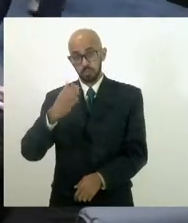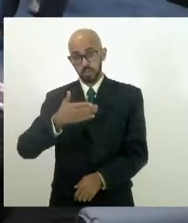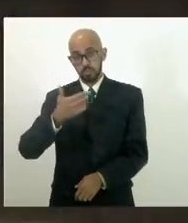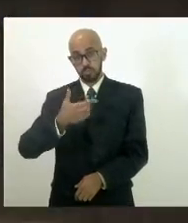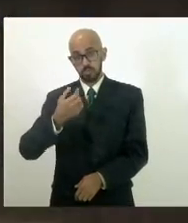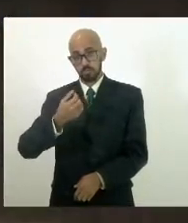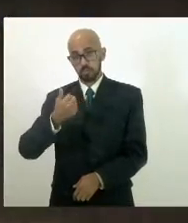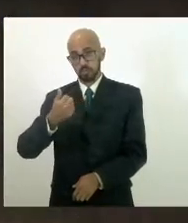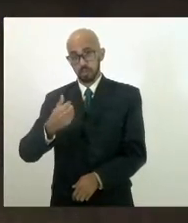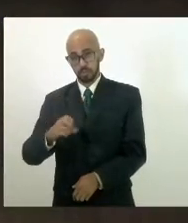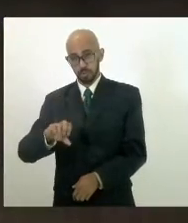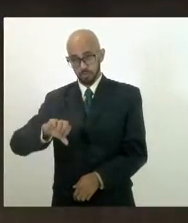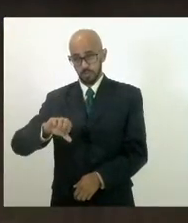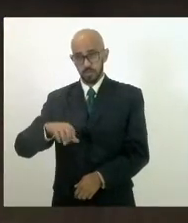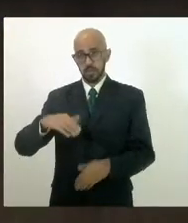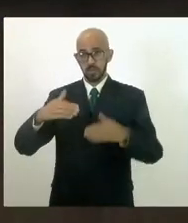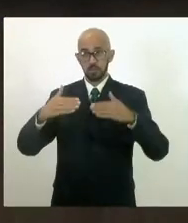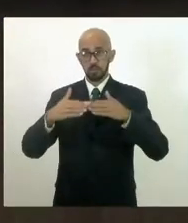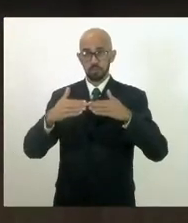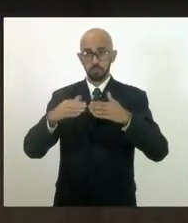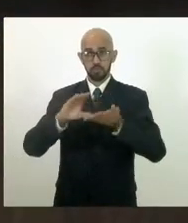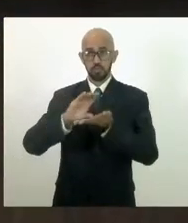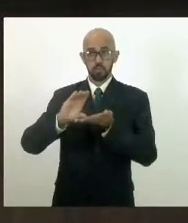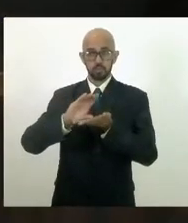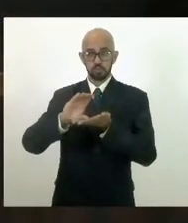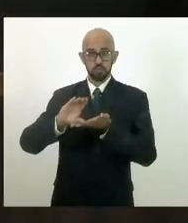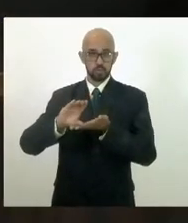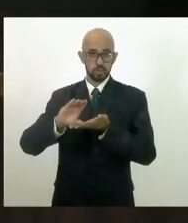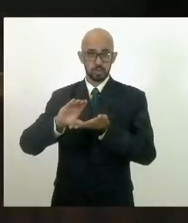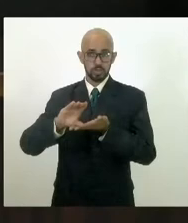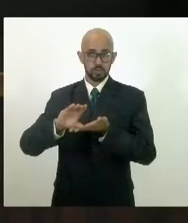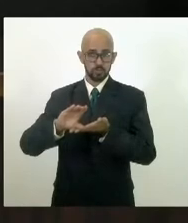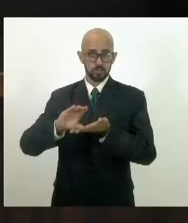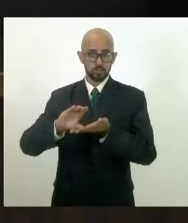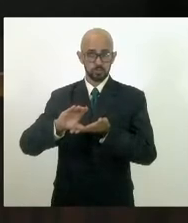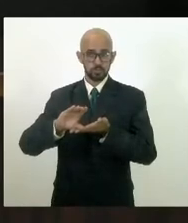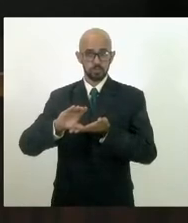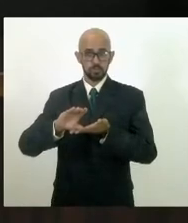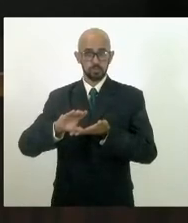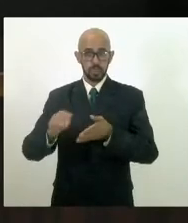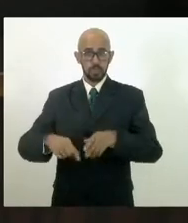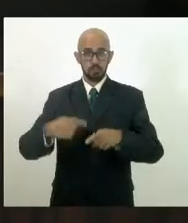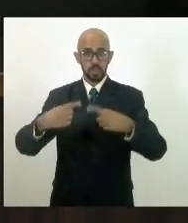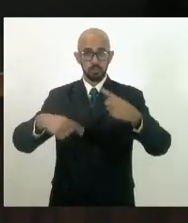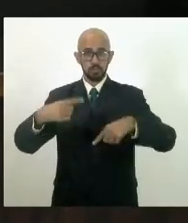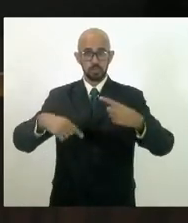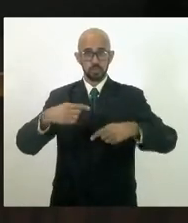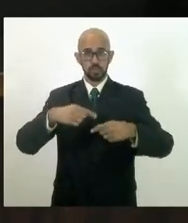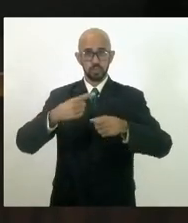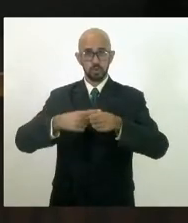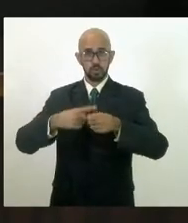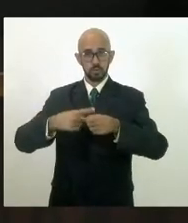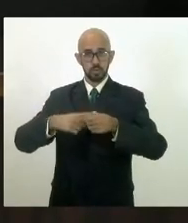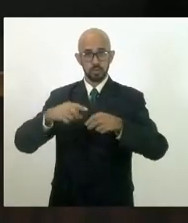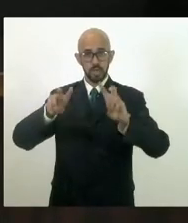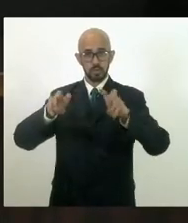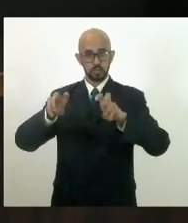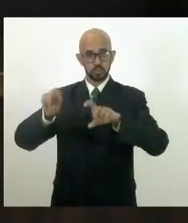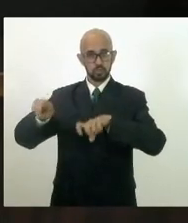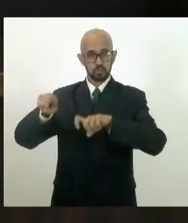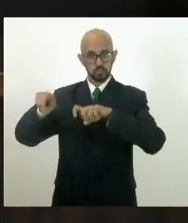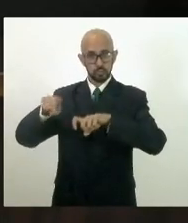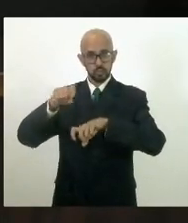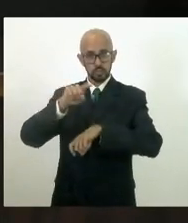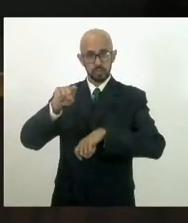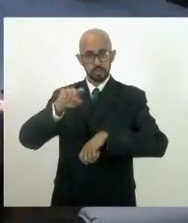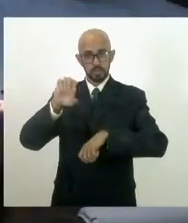Parecer é pela constitucionalidade, senhor presidente. Pela comissão de política urbana e habitação e assuntos fundiários, deputada Zeidan.